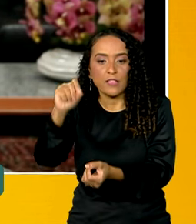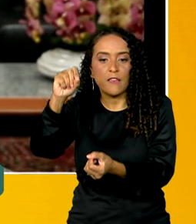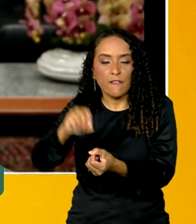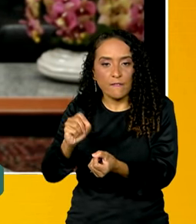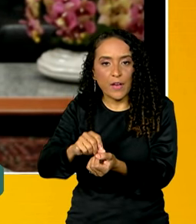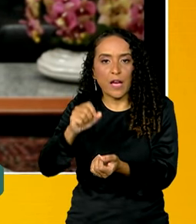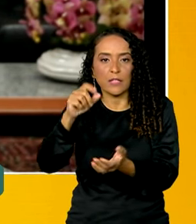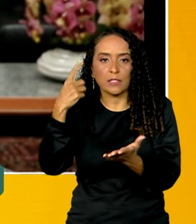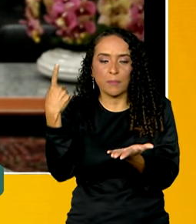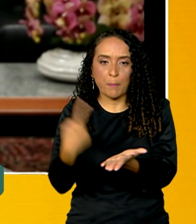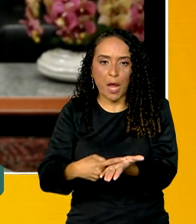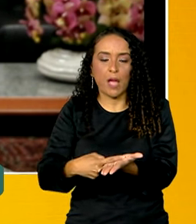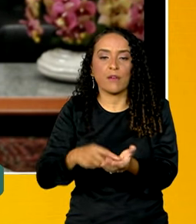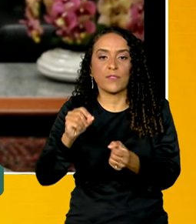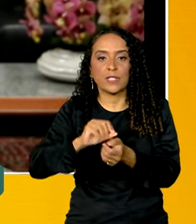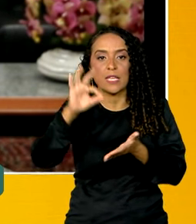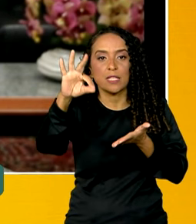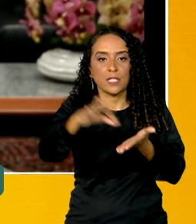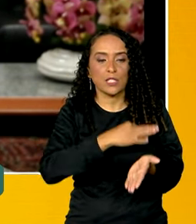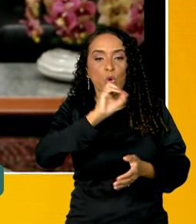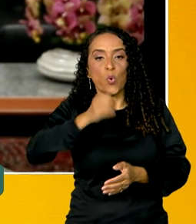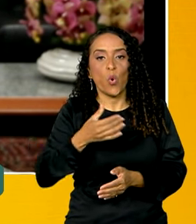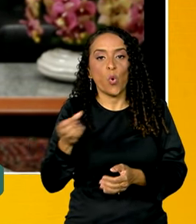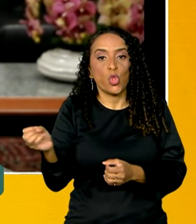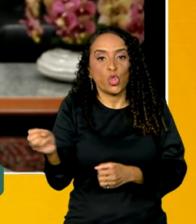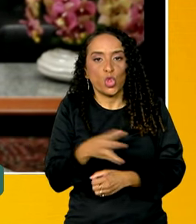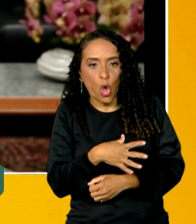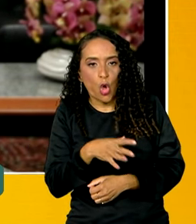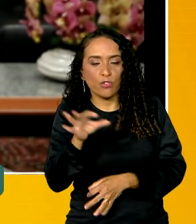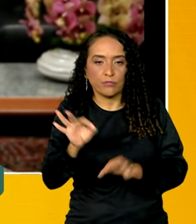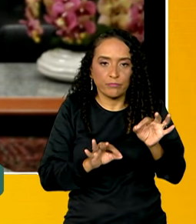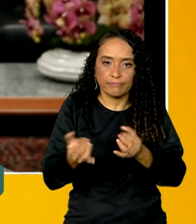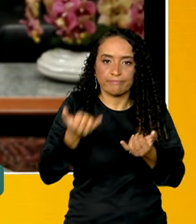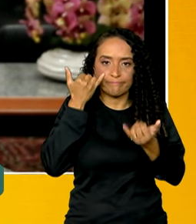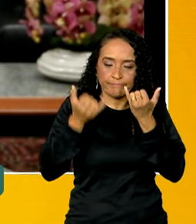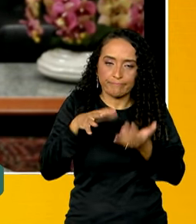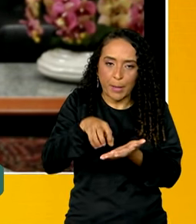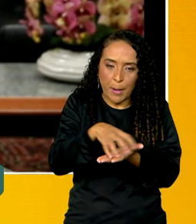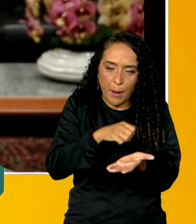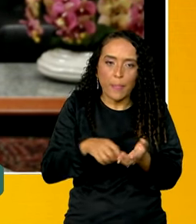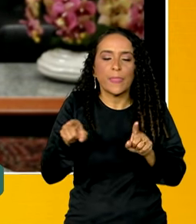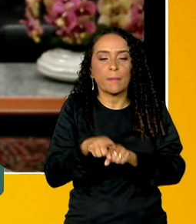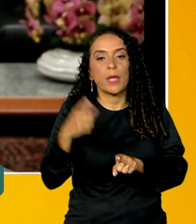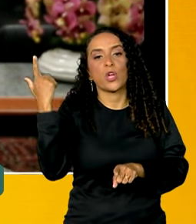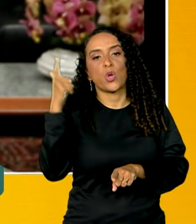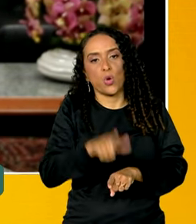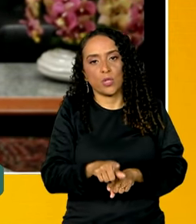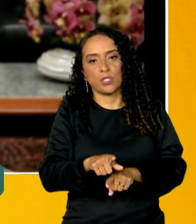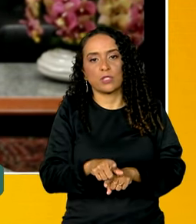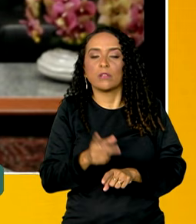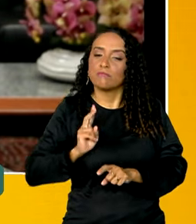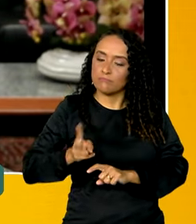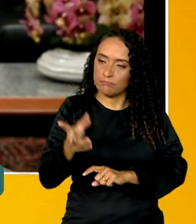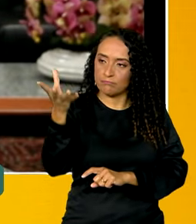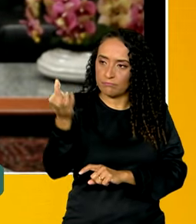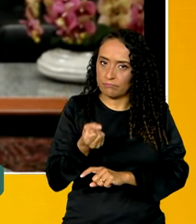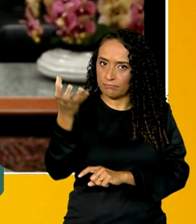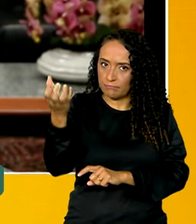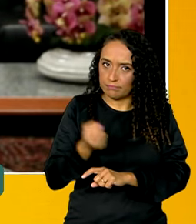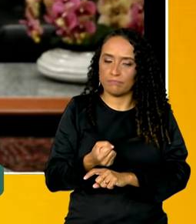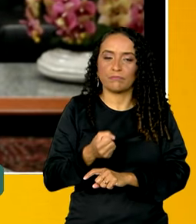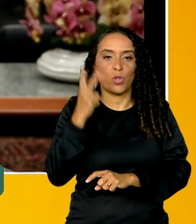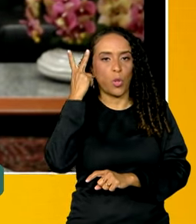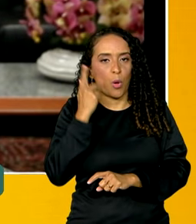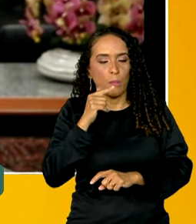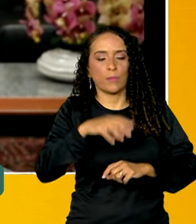ajuntamento para fazer a inscrição ou a atualização do seu cadastro e assim conseguir continuar recebendo o benefício